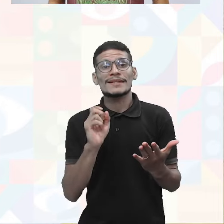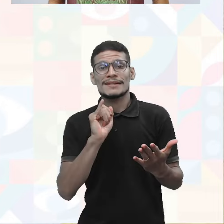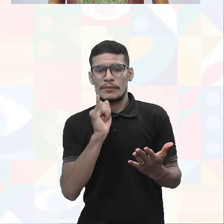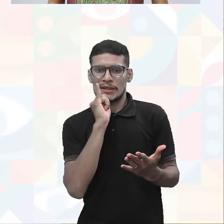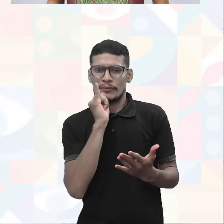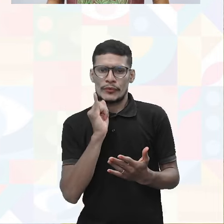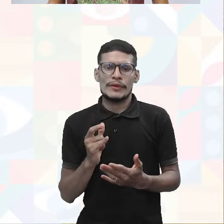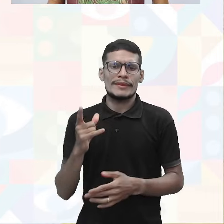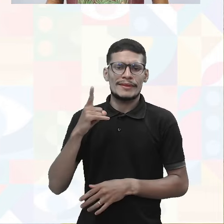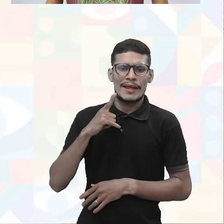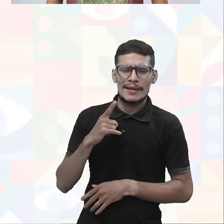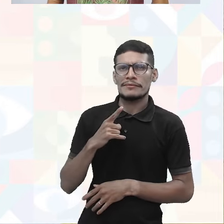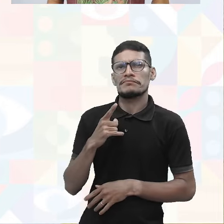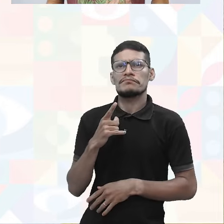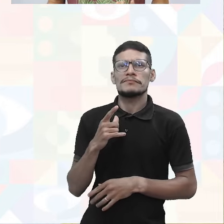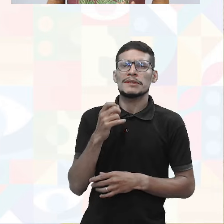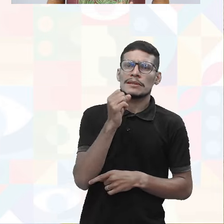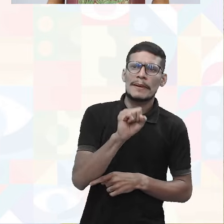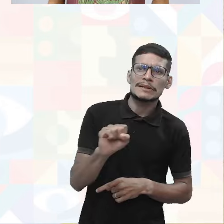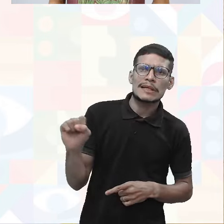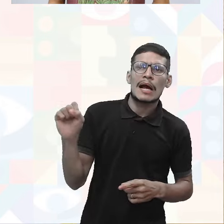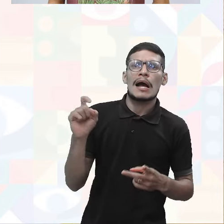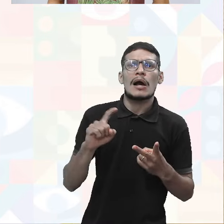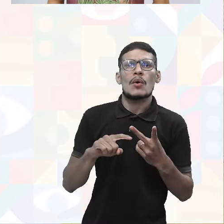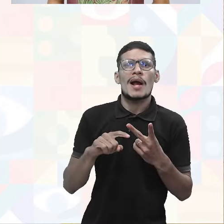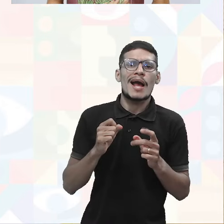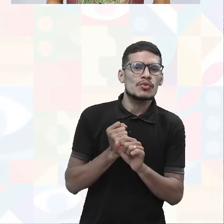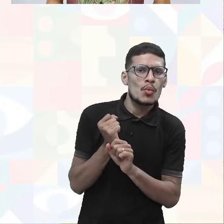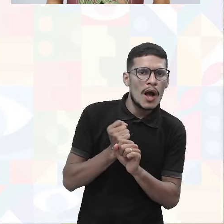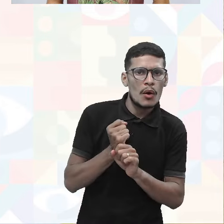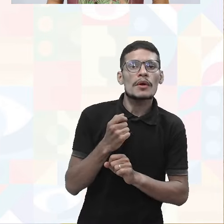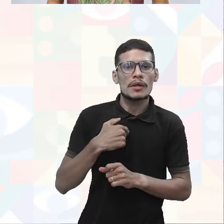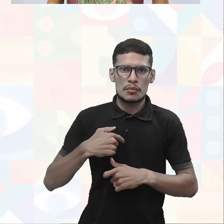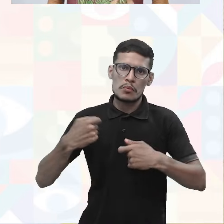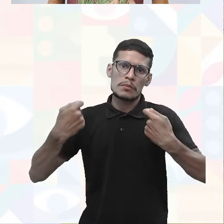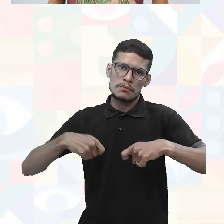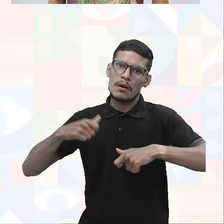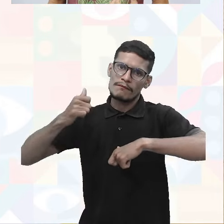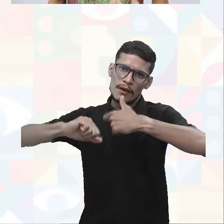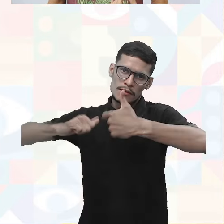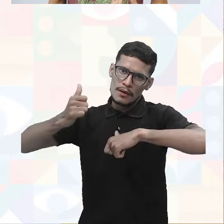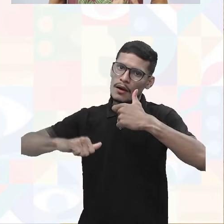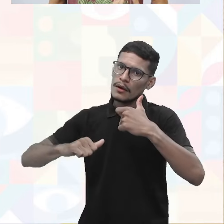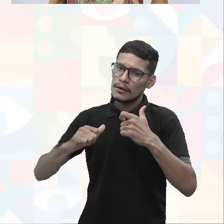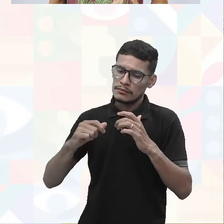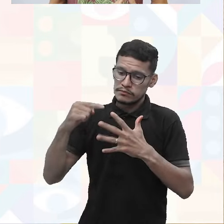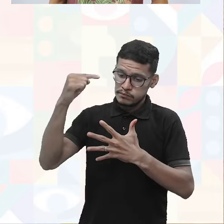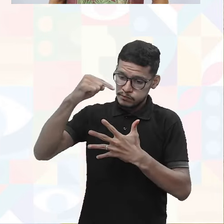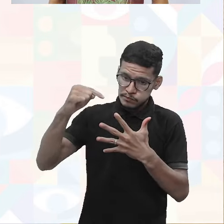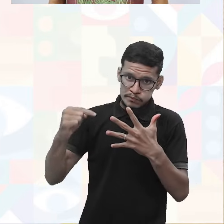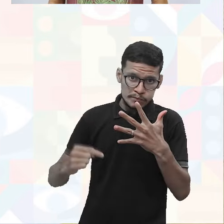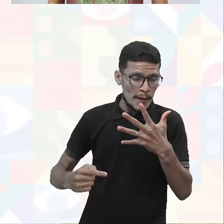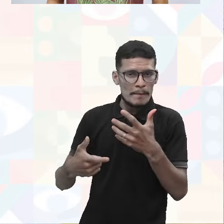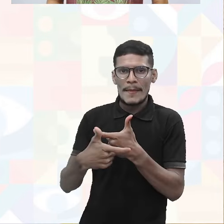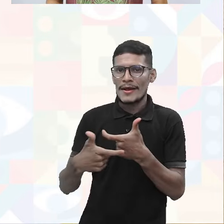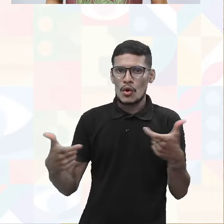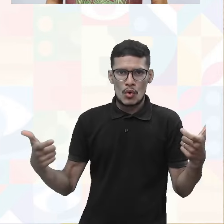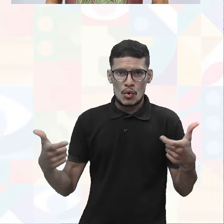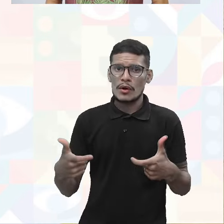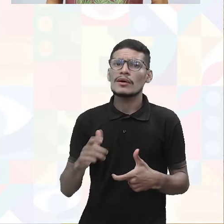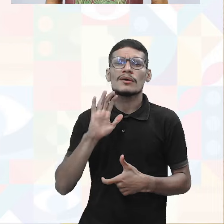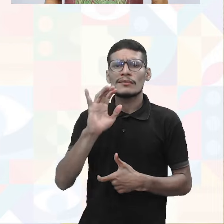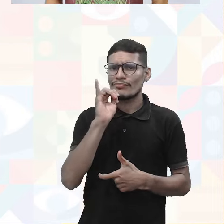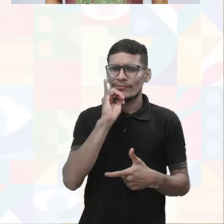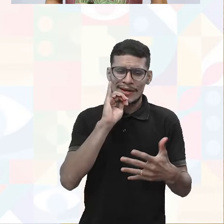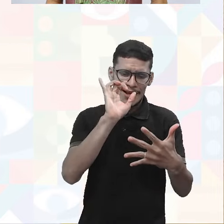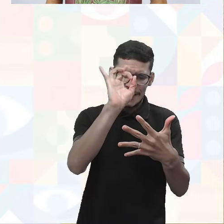vamos dizer, uma semestral ou uma anual, aí, realmente, eu vou estar avaliando uma série de itens muito maiores. Então, quer dizer, pra cada